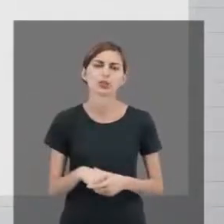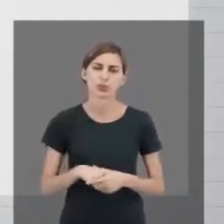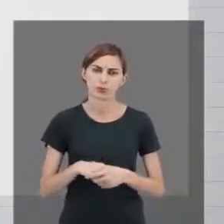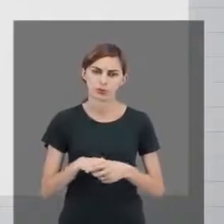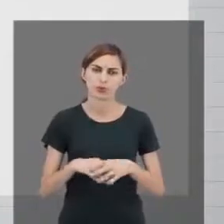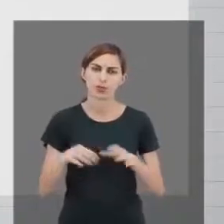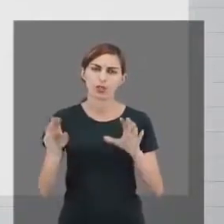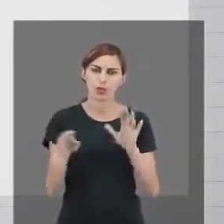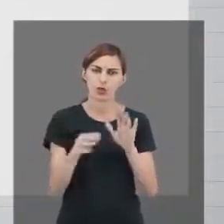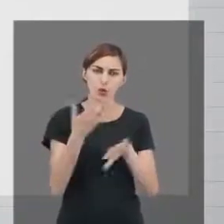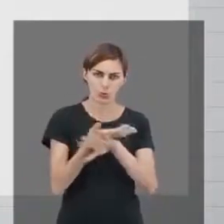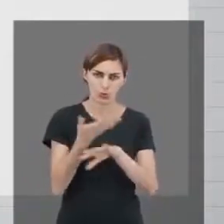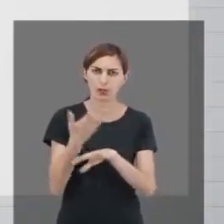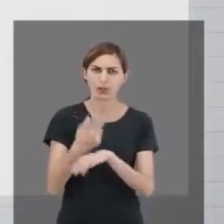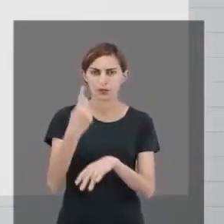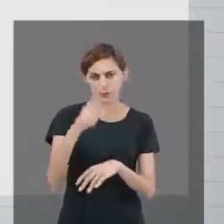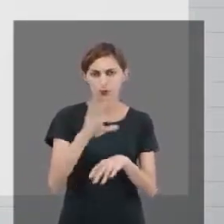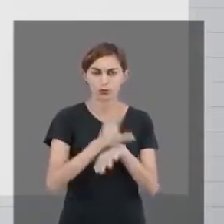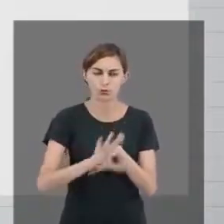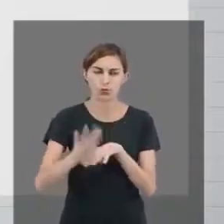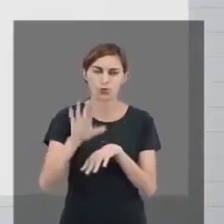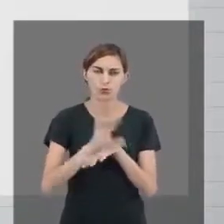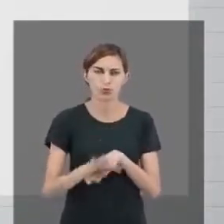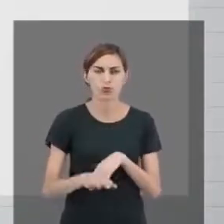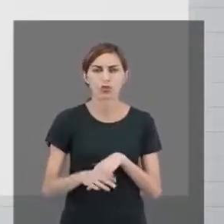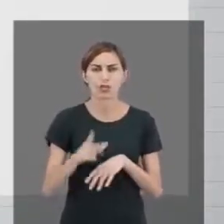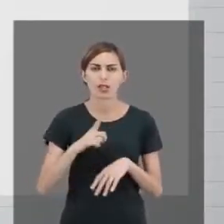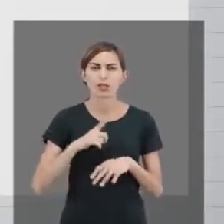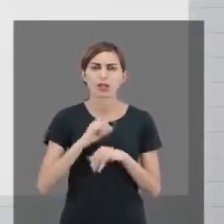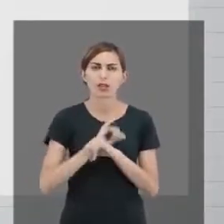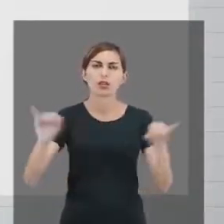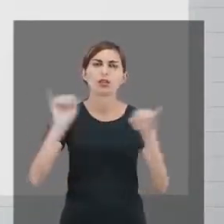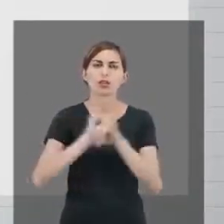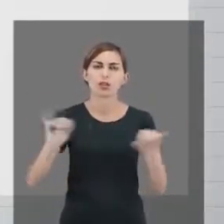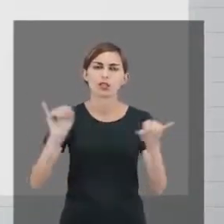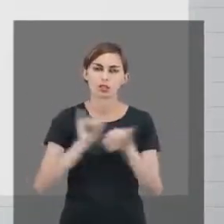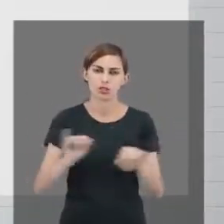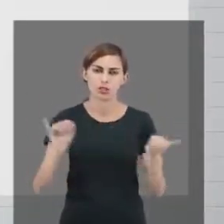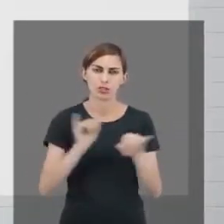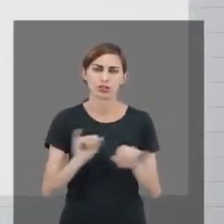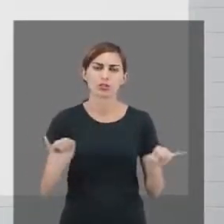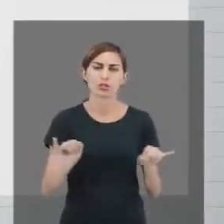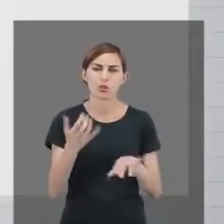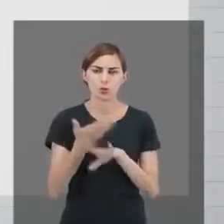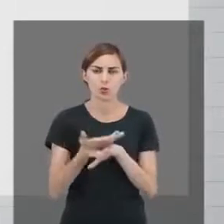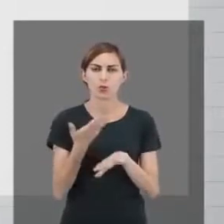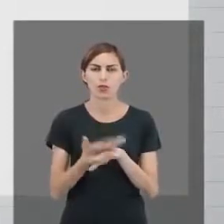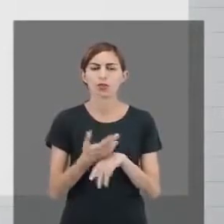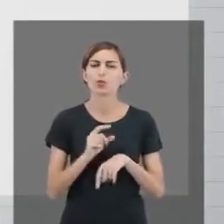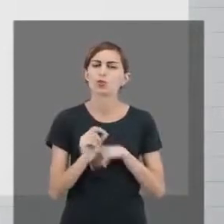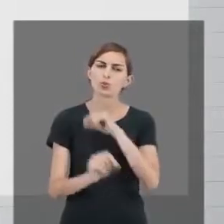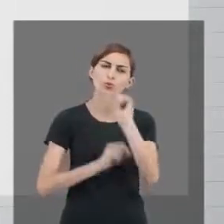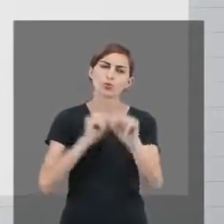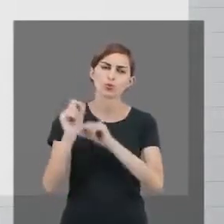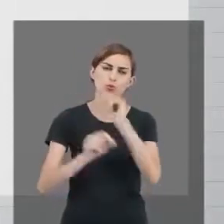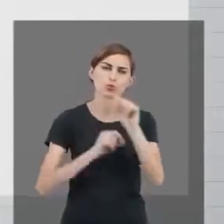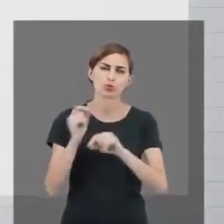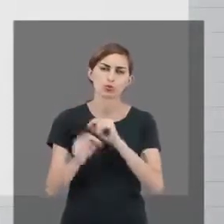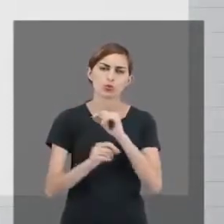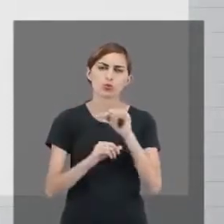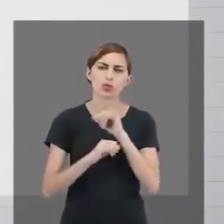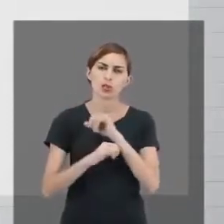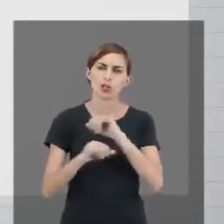reservado para a competência que você está cursando, destaques da competência. E o que são destaques?